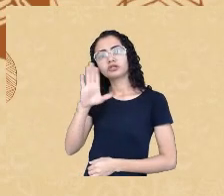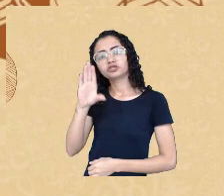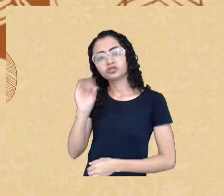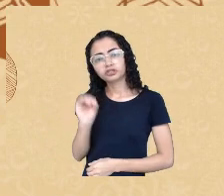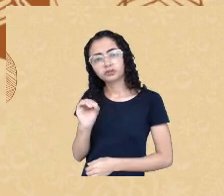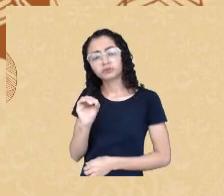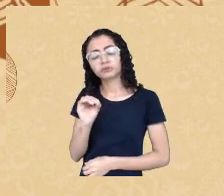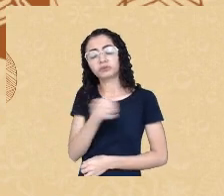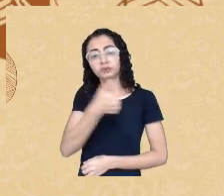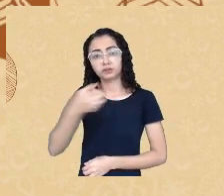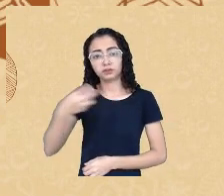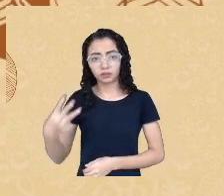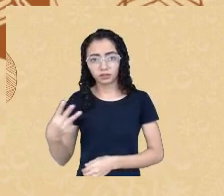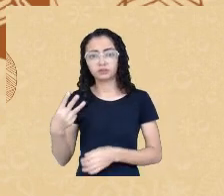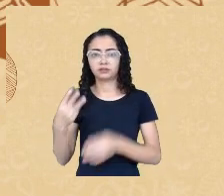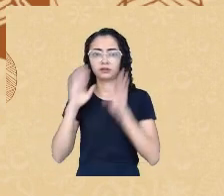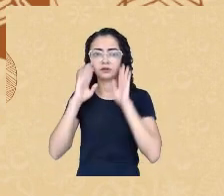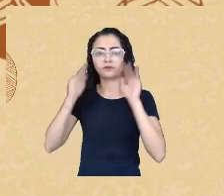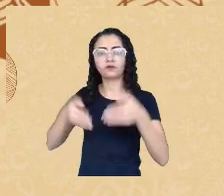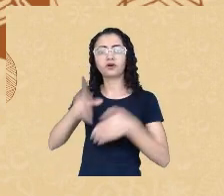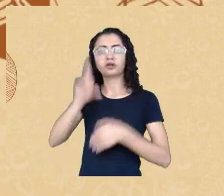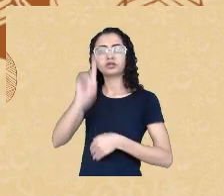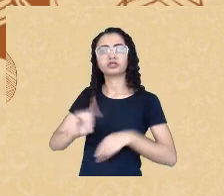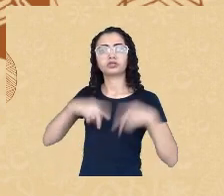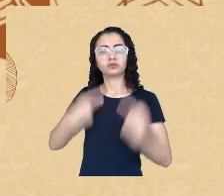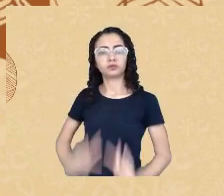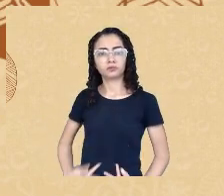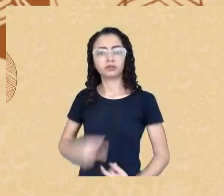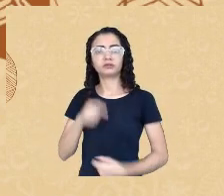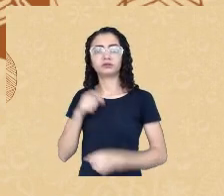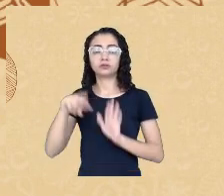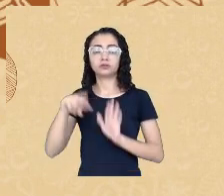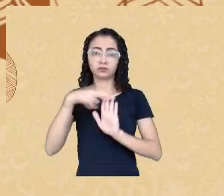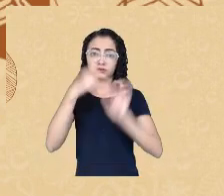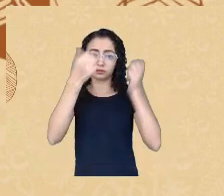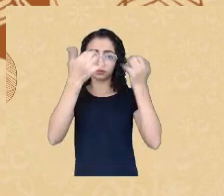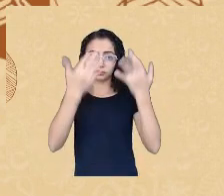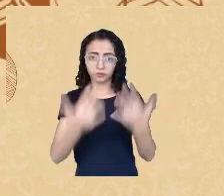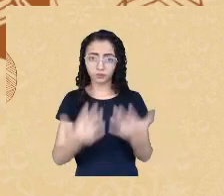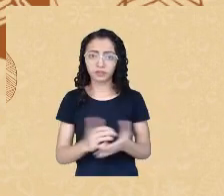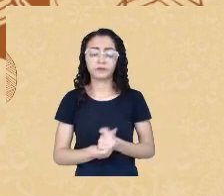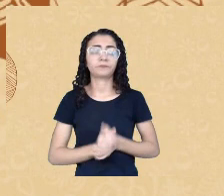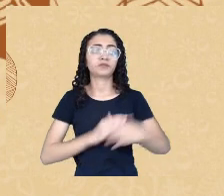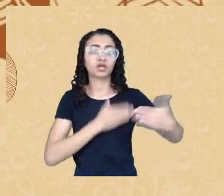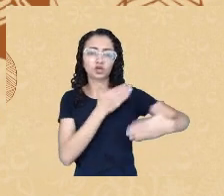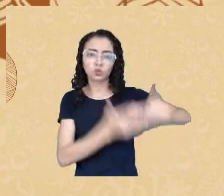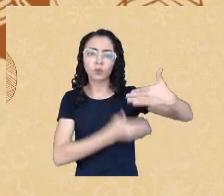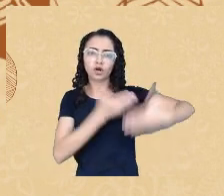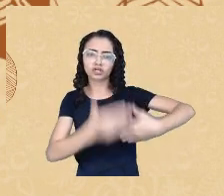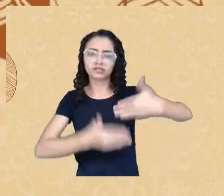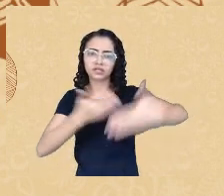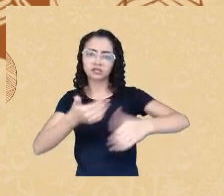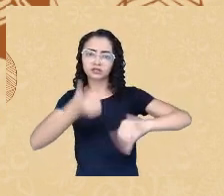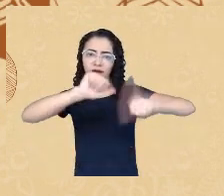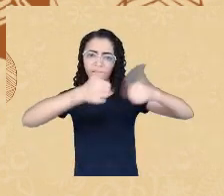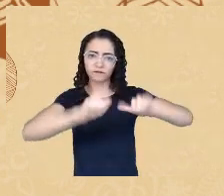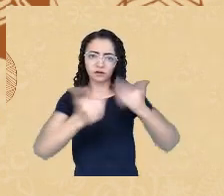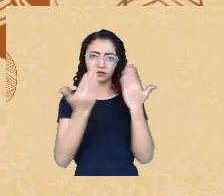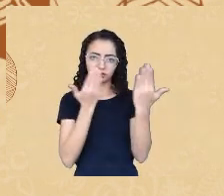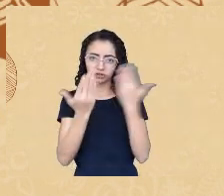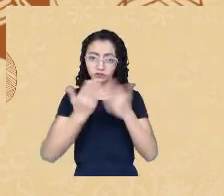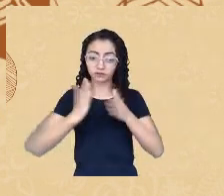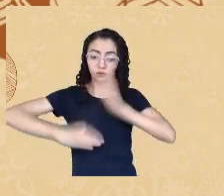Direitos Humanos na Avaliação Psicológica, que, durante esses processos avaliativos, a psicóloga e o psicólogo deverão considerar os